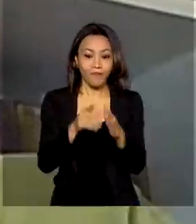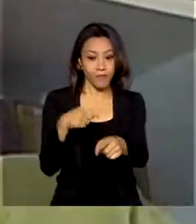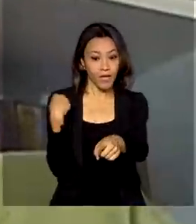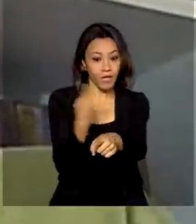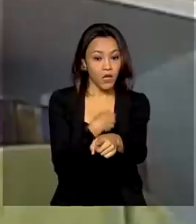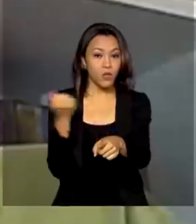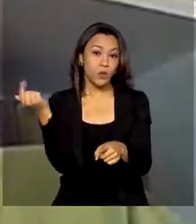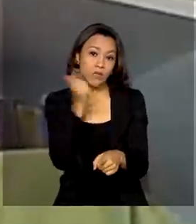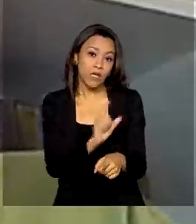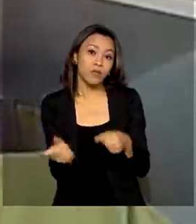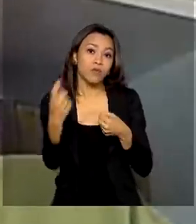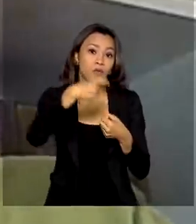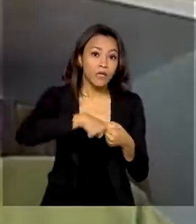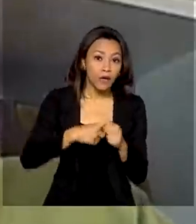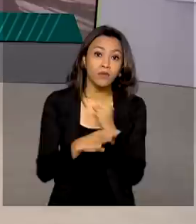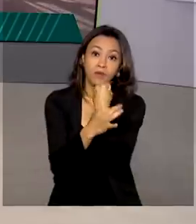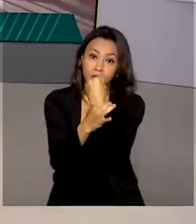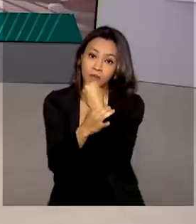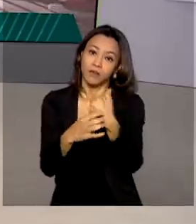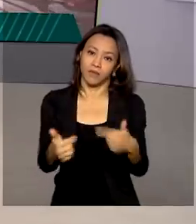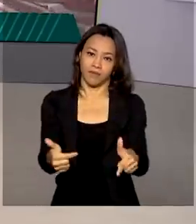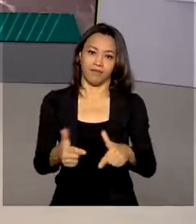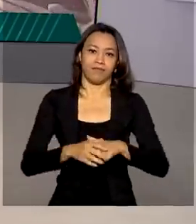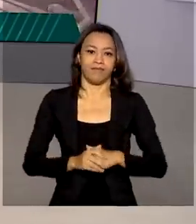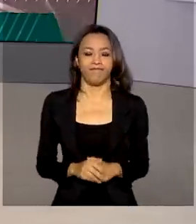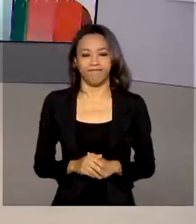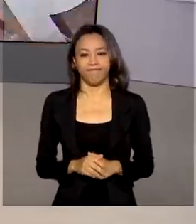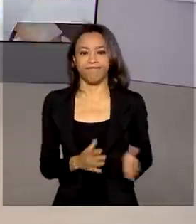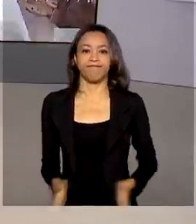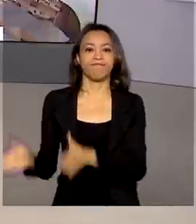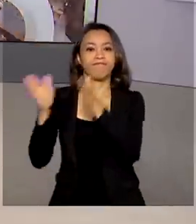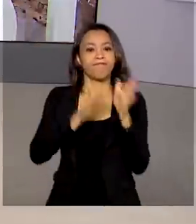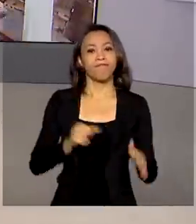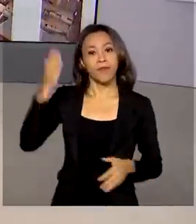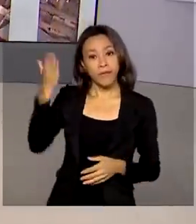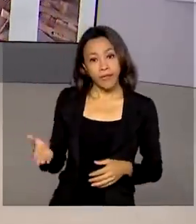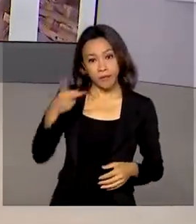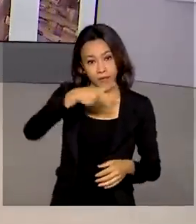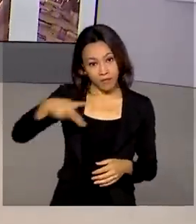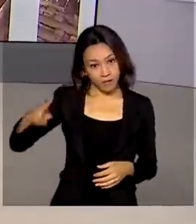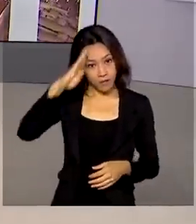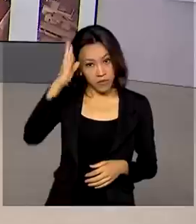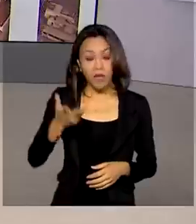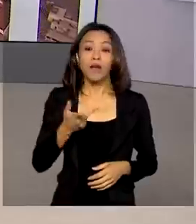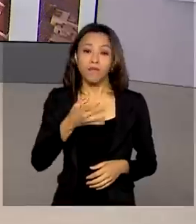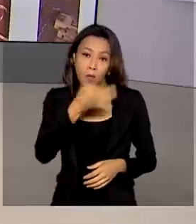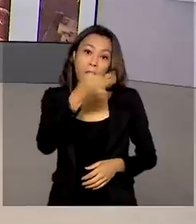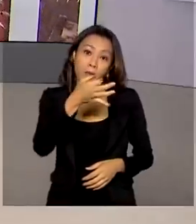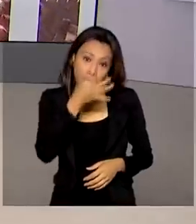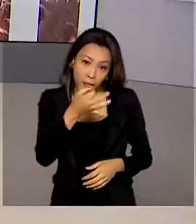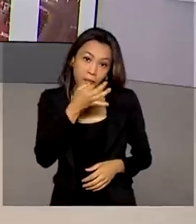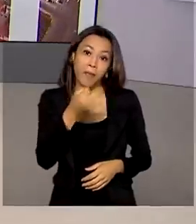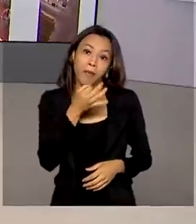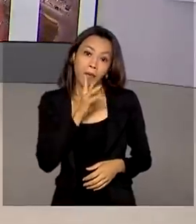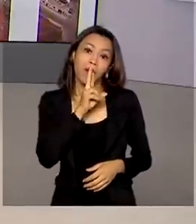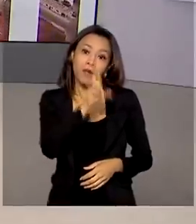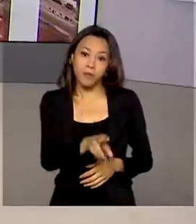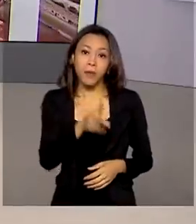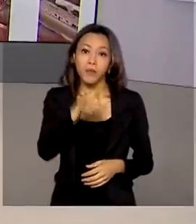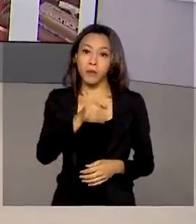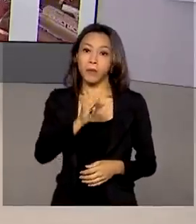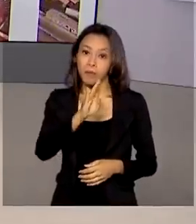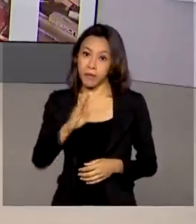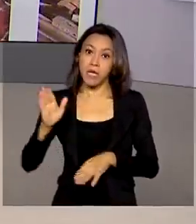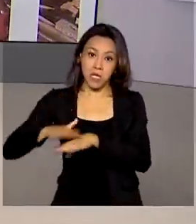trabalho com segurança. E o presidente Jair Bolsonaro comentou o resultado do PIB, que segundo ele, foi